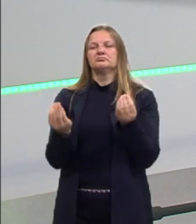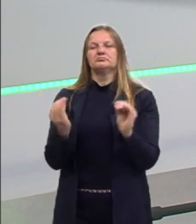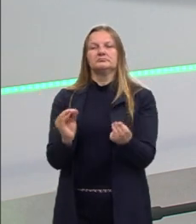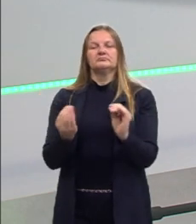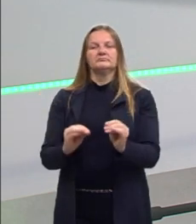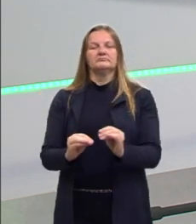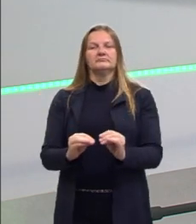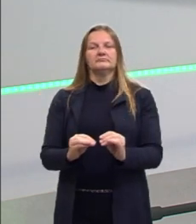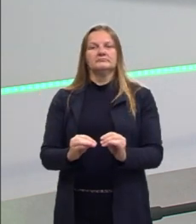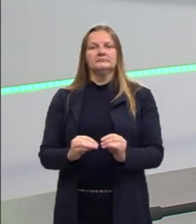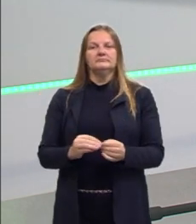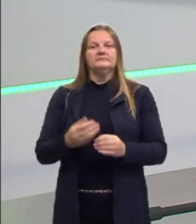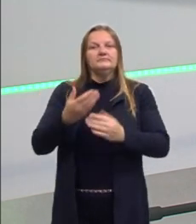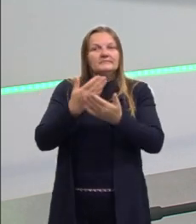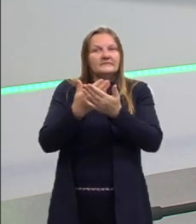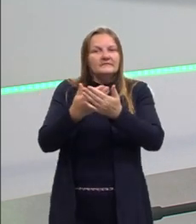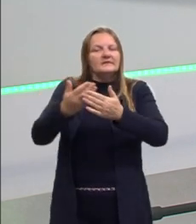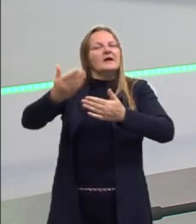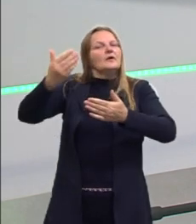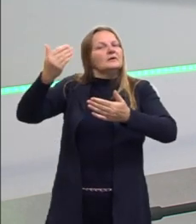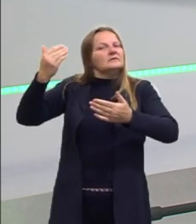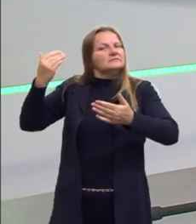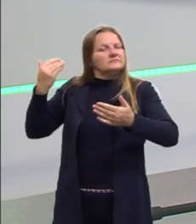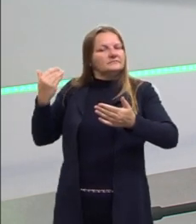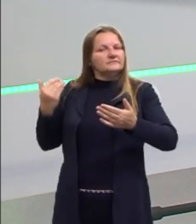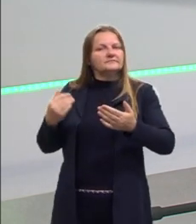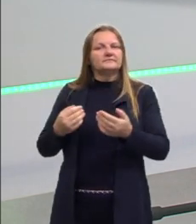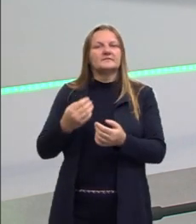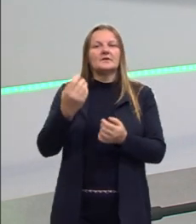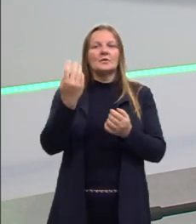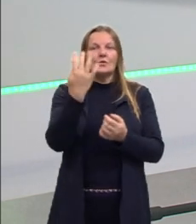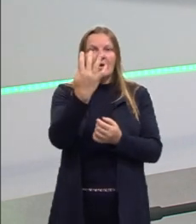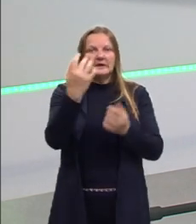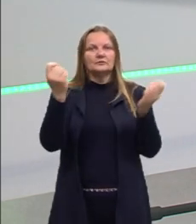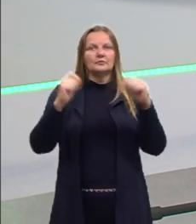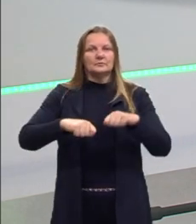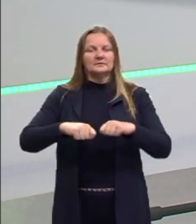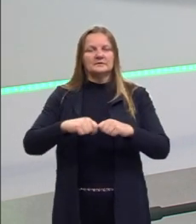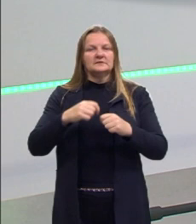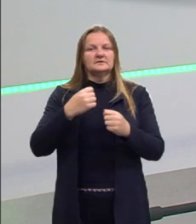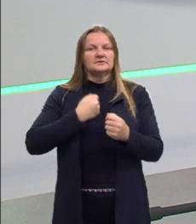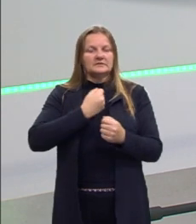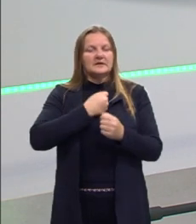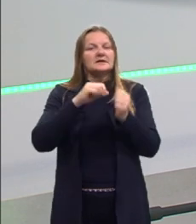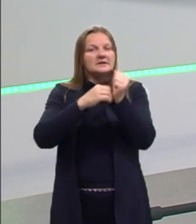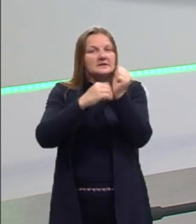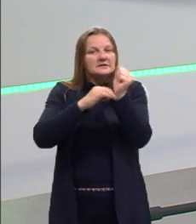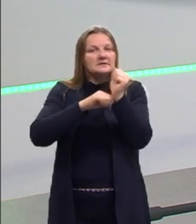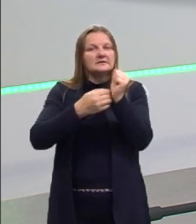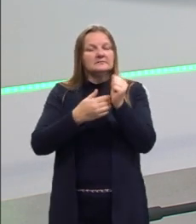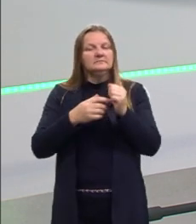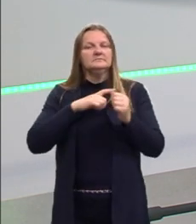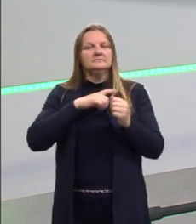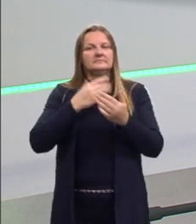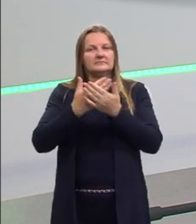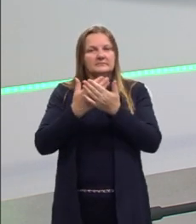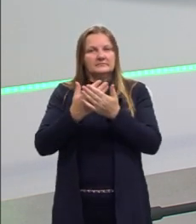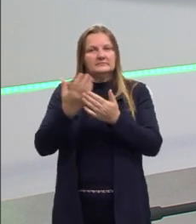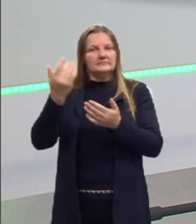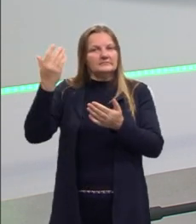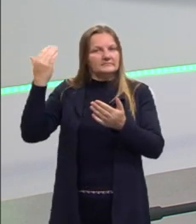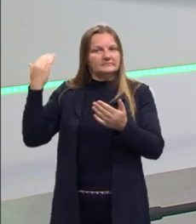nas aulas anteriores das outras quatro competências e dos seus quatro outros segredos. Nós temos lá